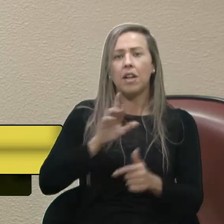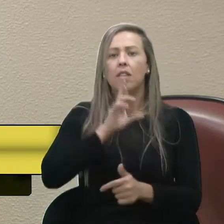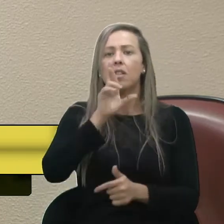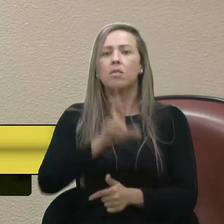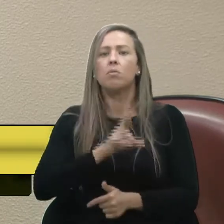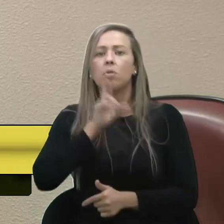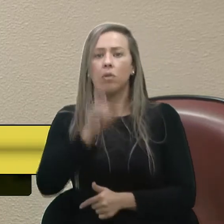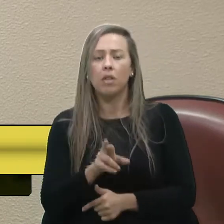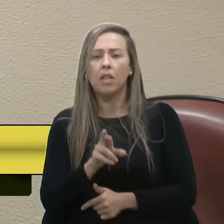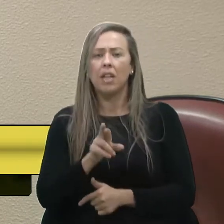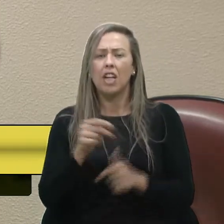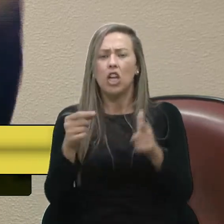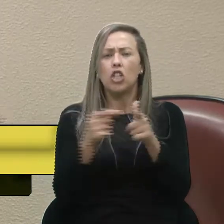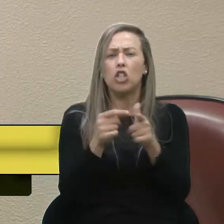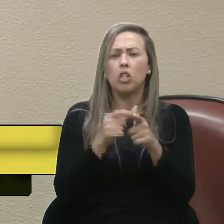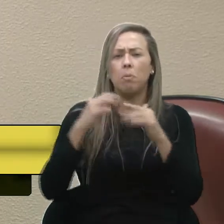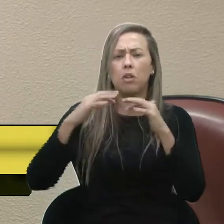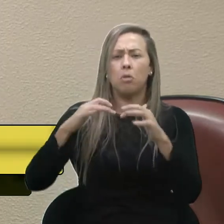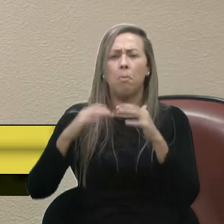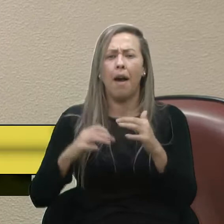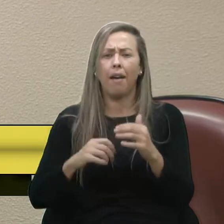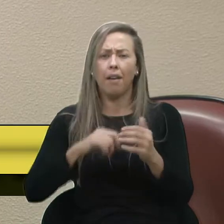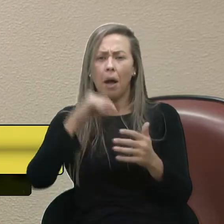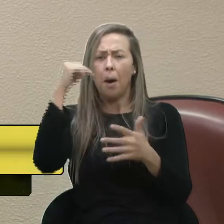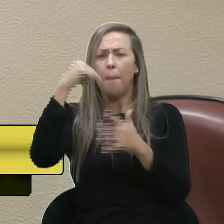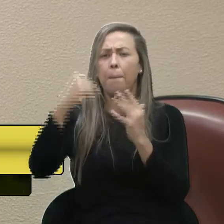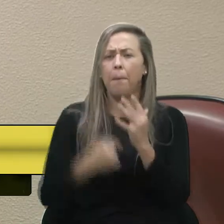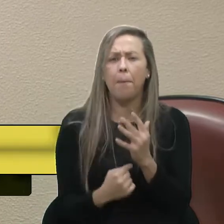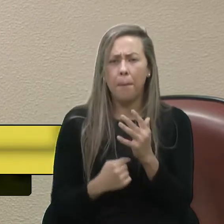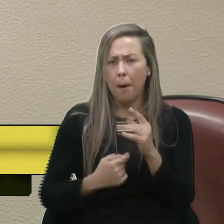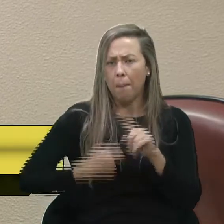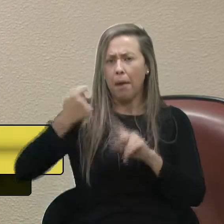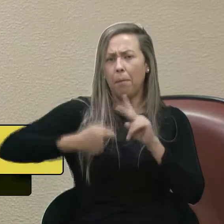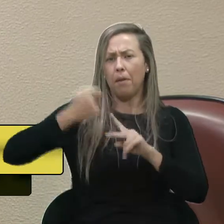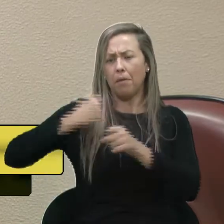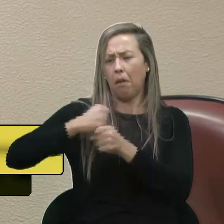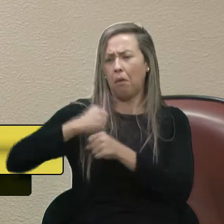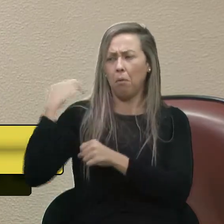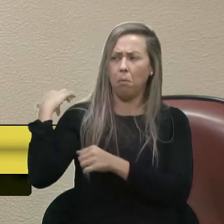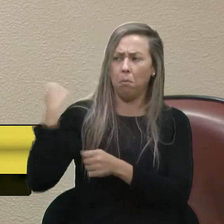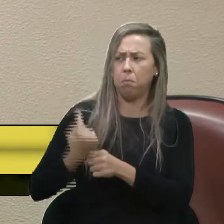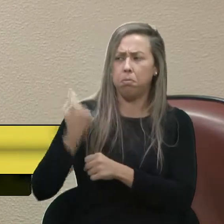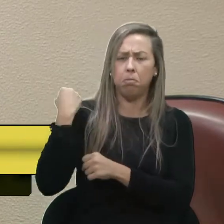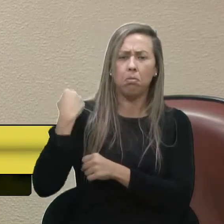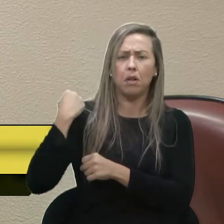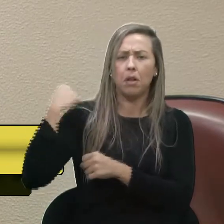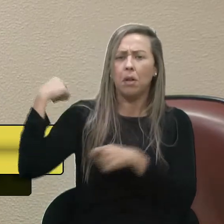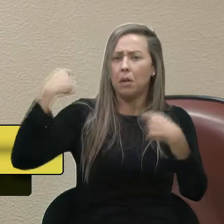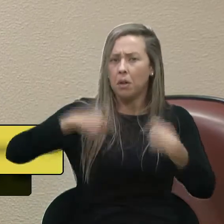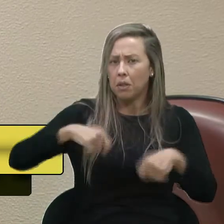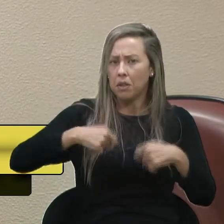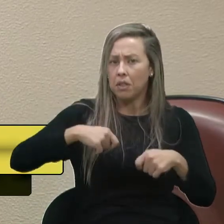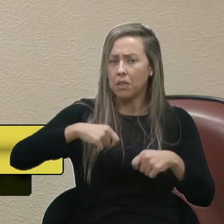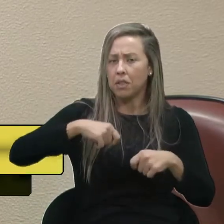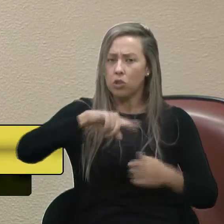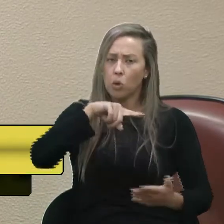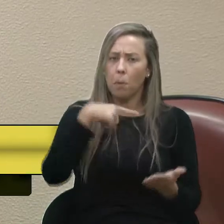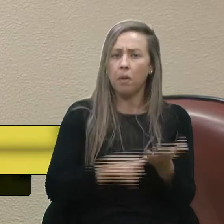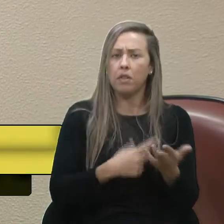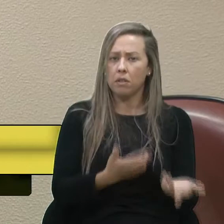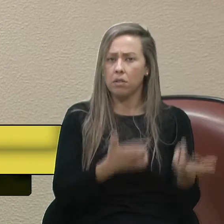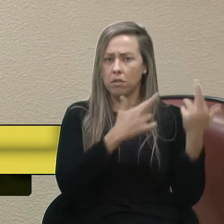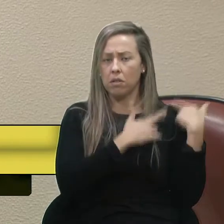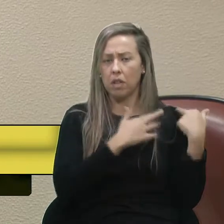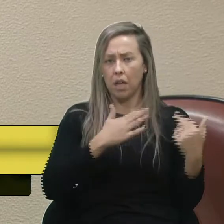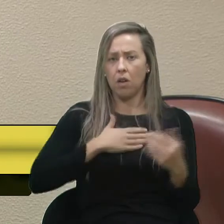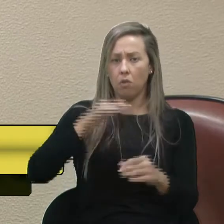chip de máquina de não sei quantos e não sei quantos meses e anos. Eu acho que a gente tem que ter um pouco mais de comprometimento e responsabilidade. Eu